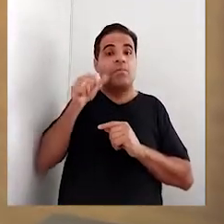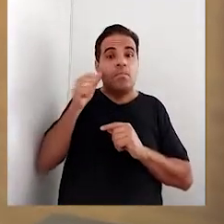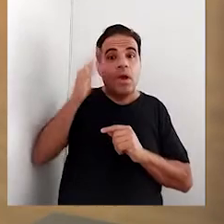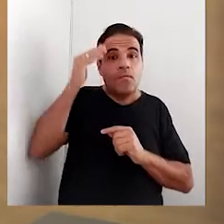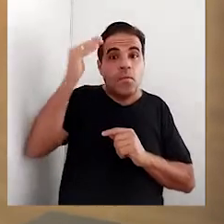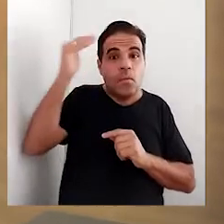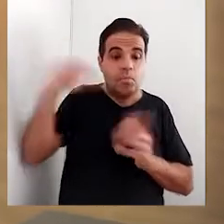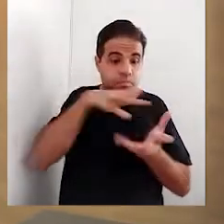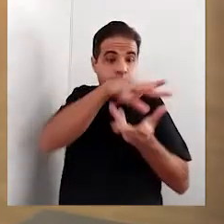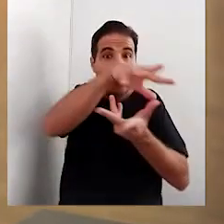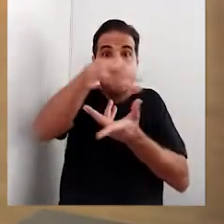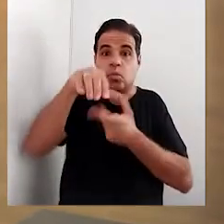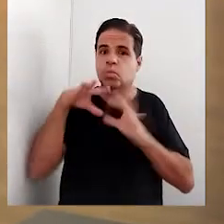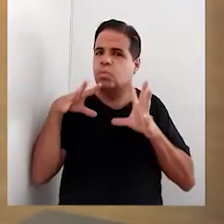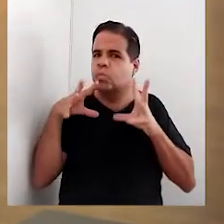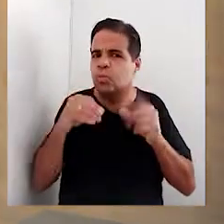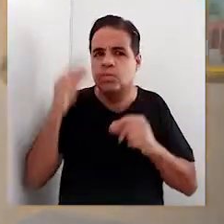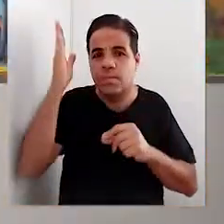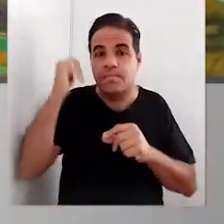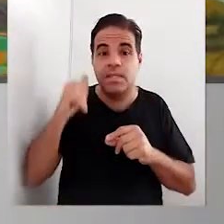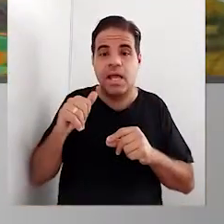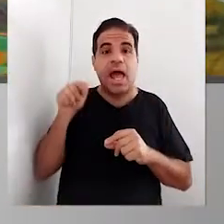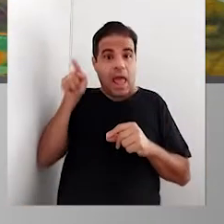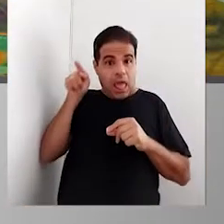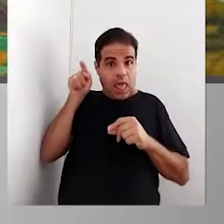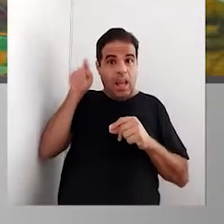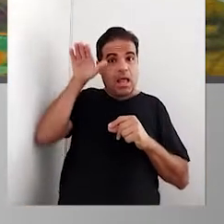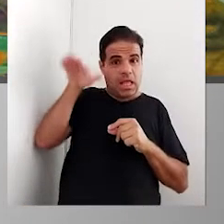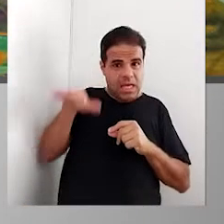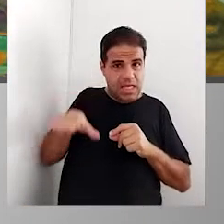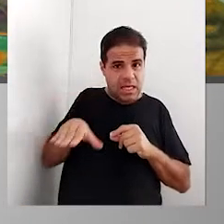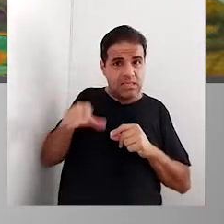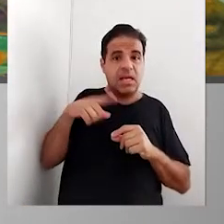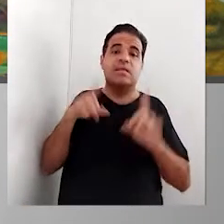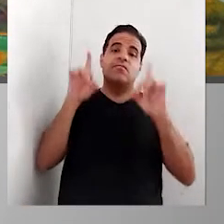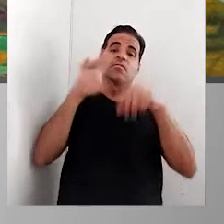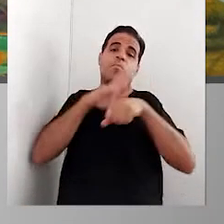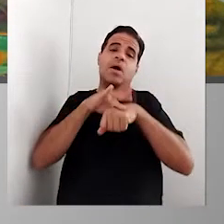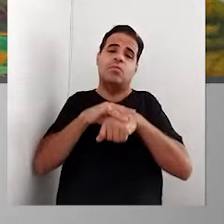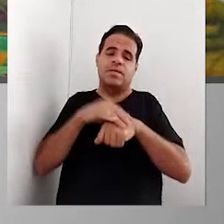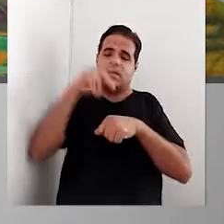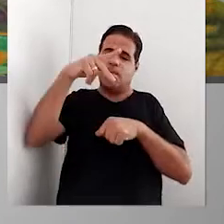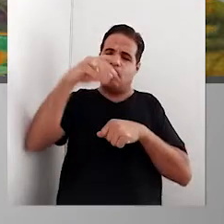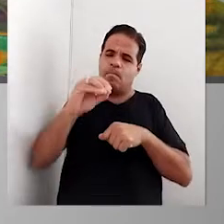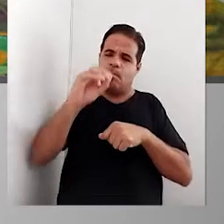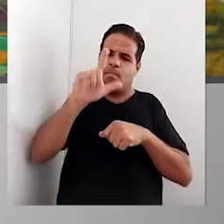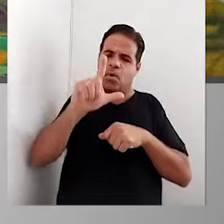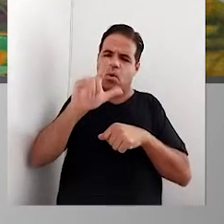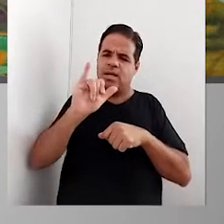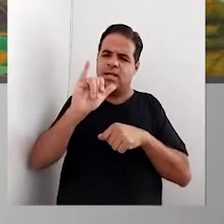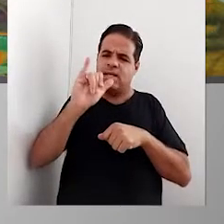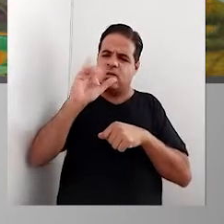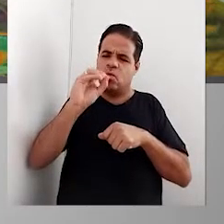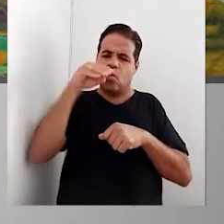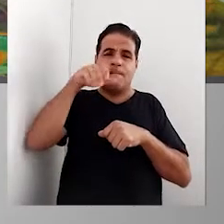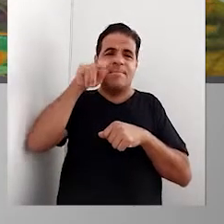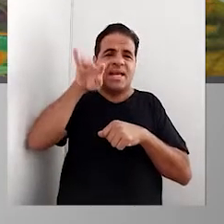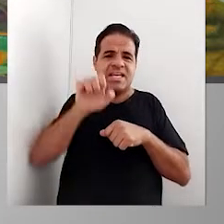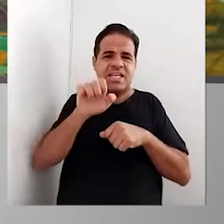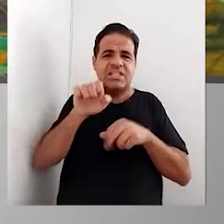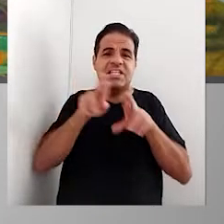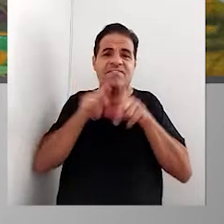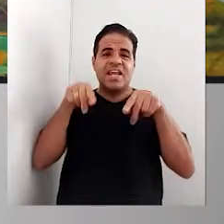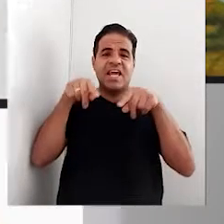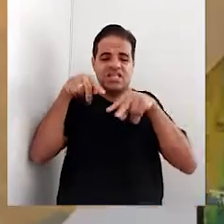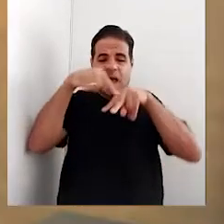conhecida no mundo todo. Quando ela era criança, ela teve uma doença chamada poliomielite, que deixou ela com uma perna